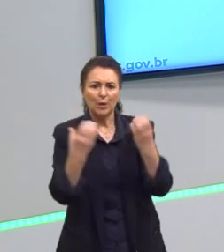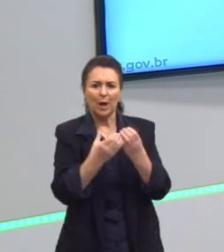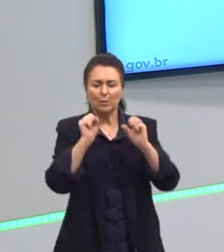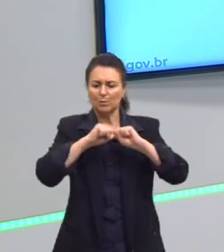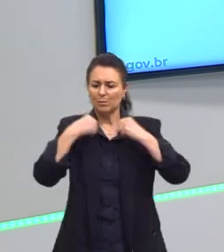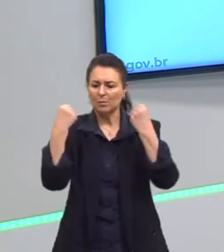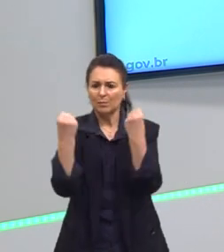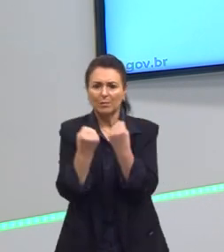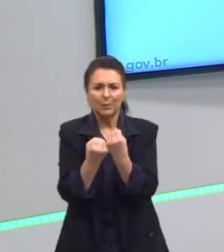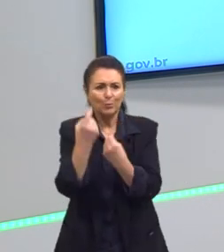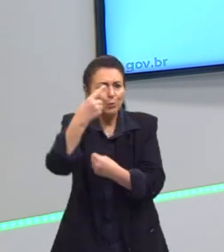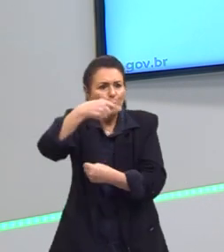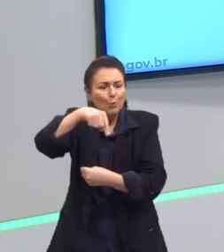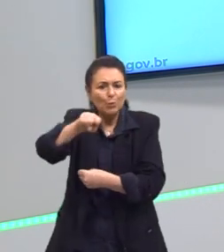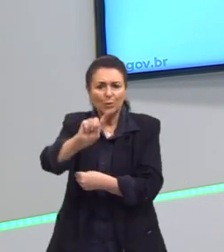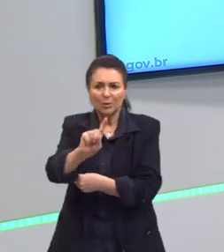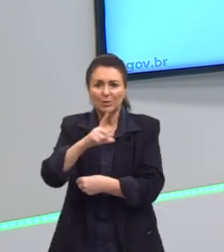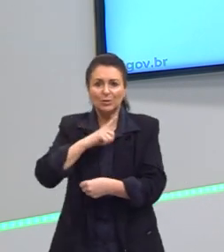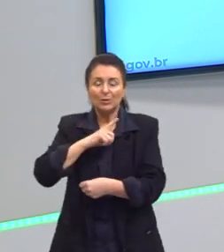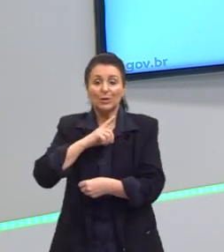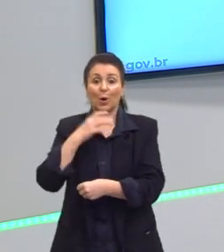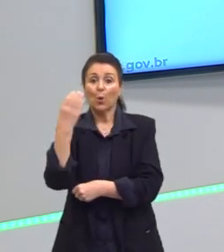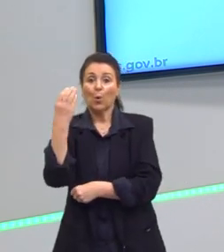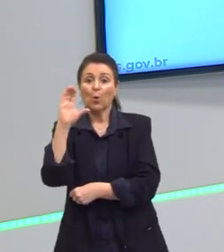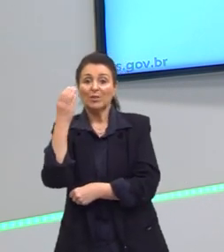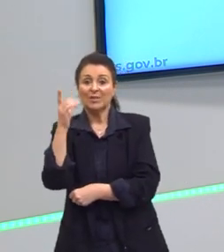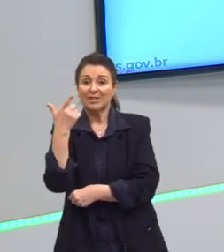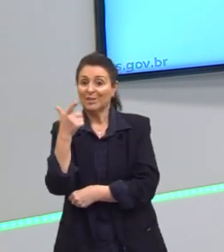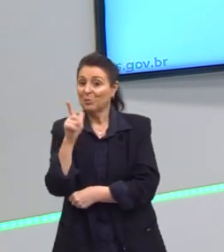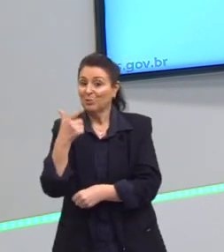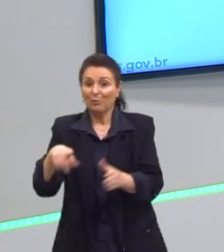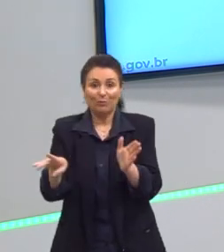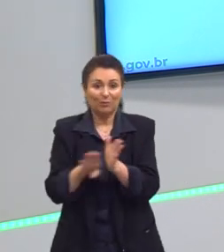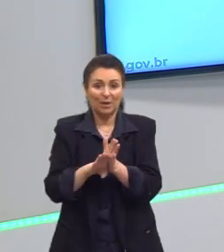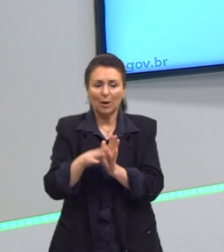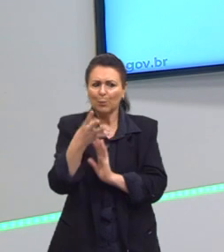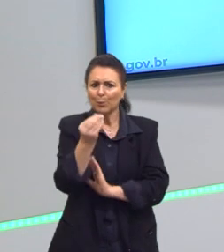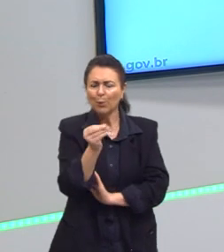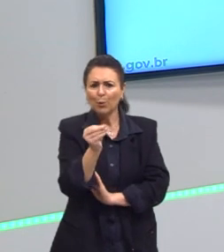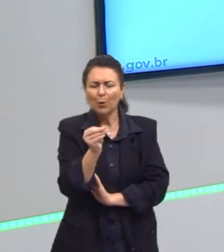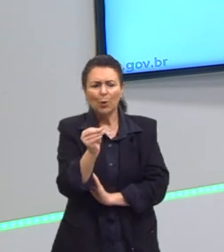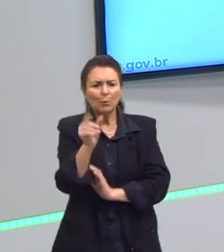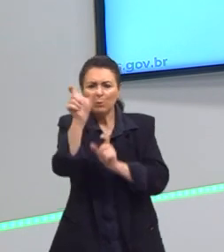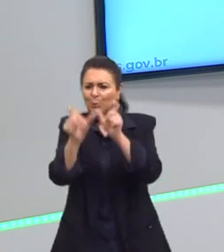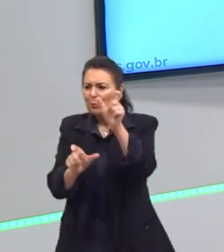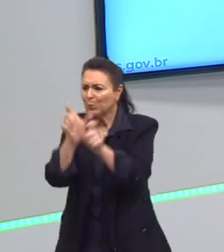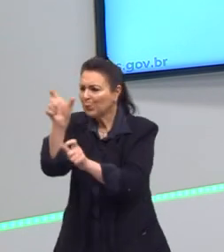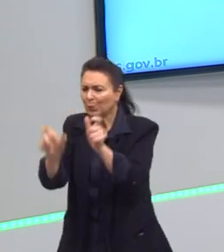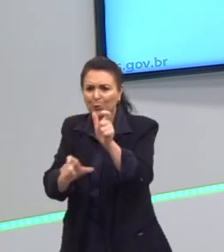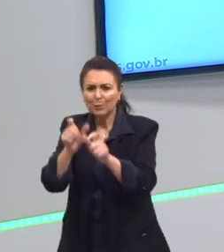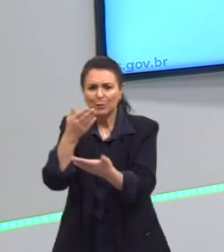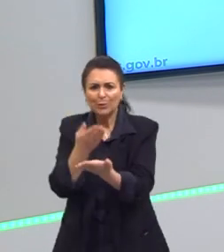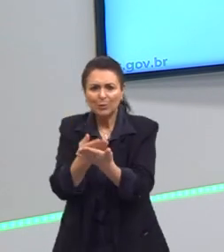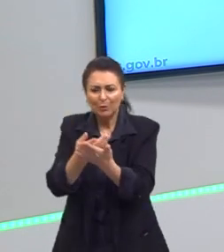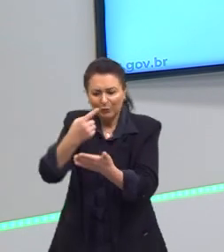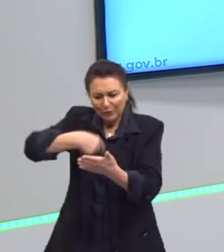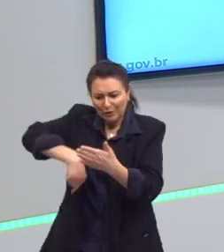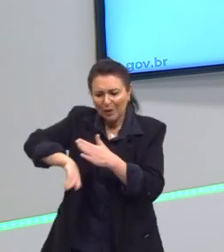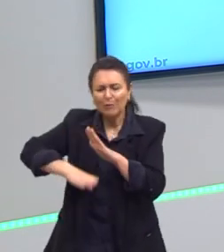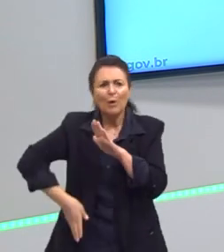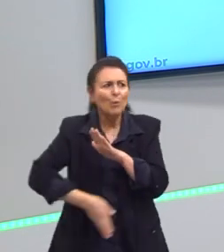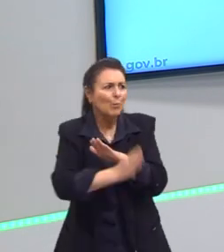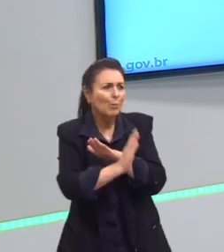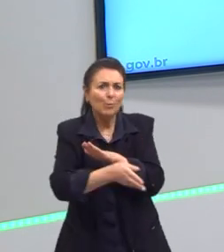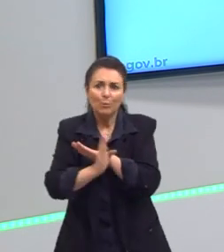tempo atrás, nós tínhamos o Ciências Sem Fronteiras, que muito agorizado e do ensino superior, viajou o mundo todo